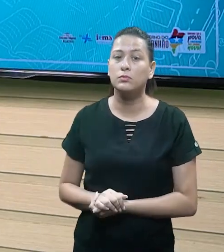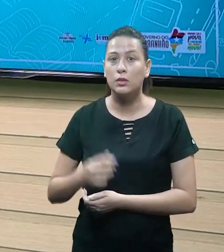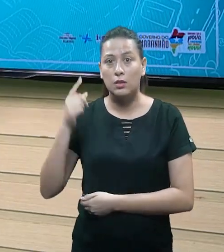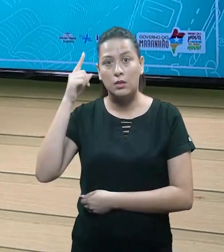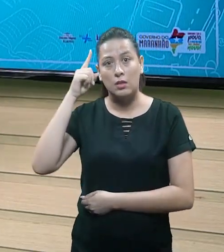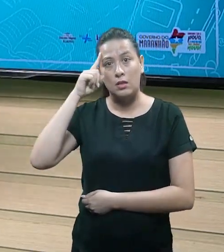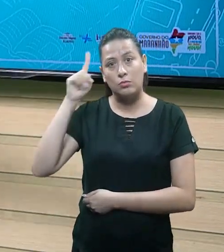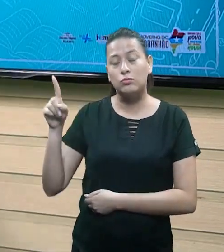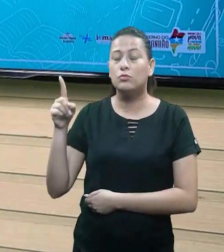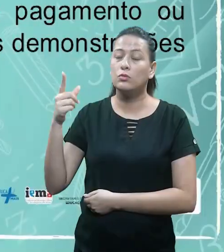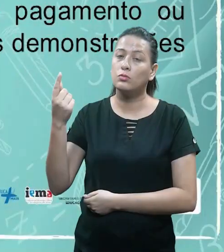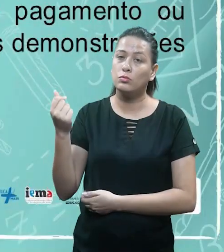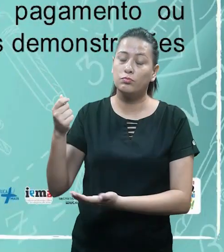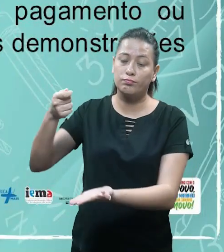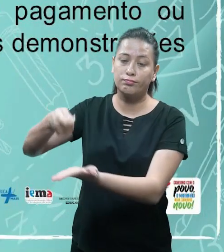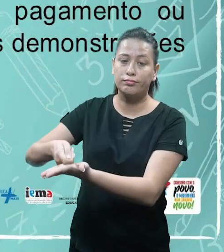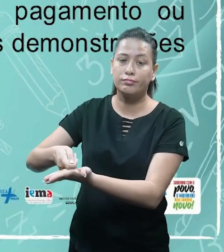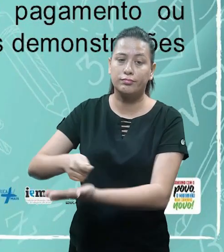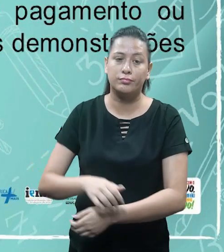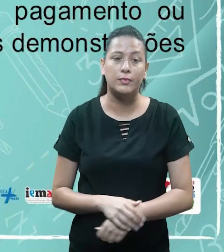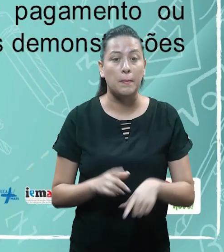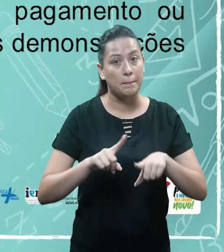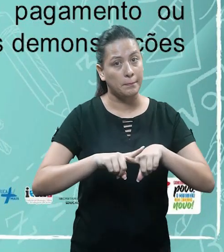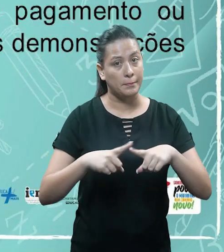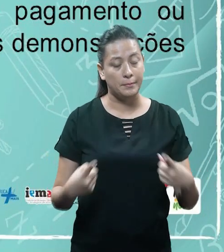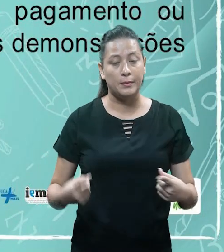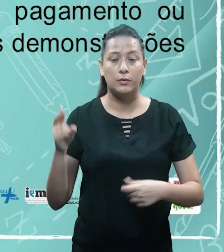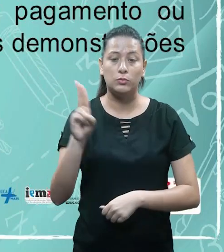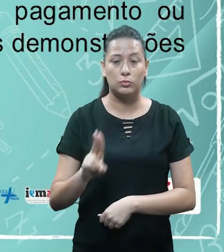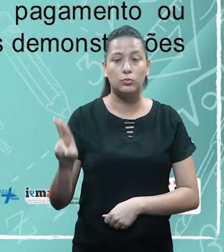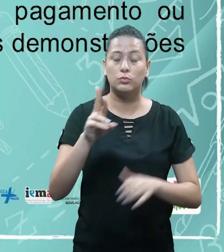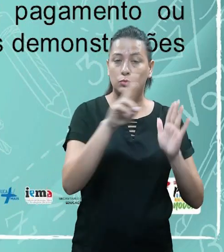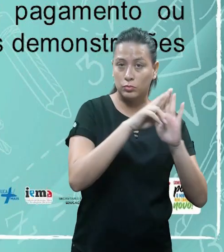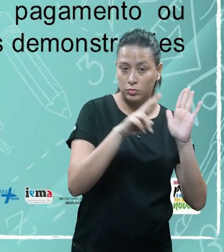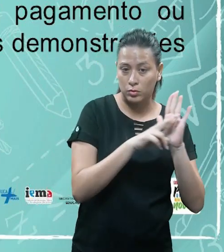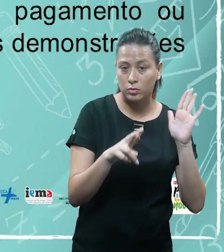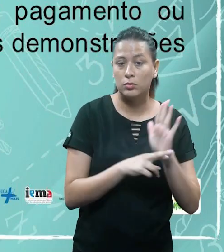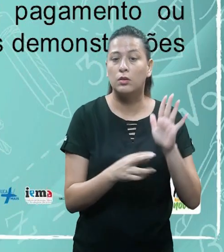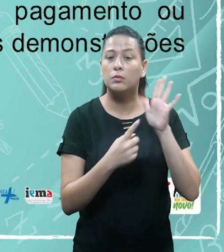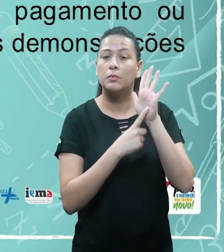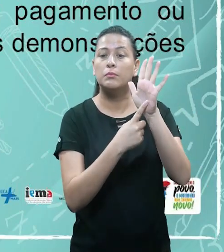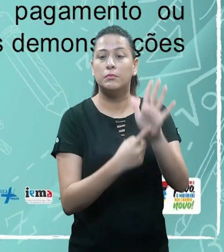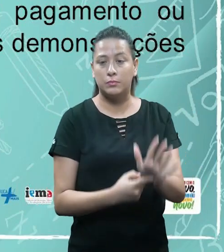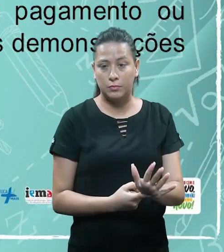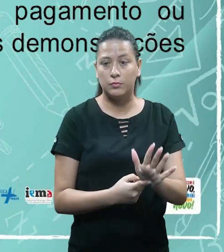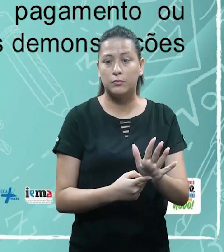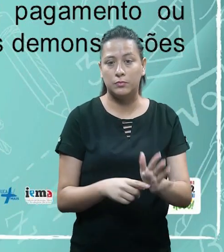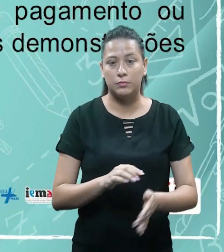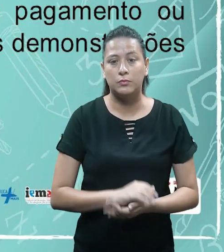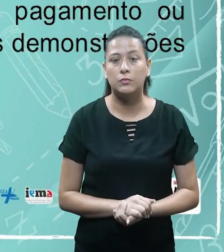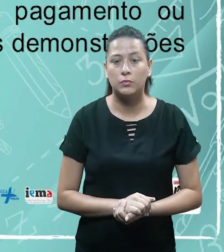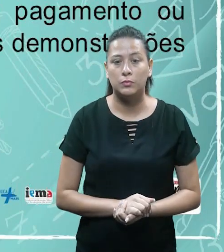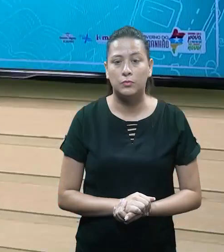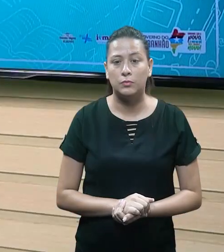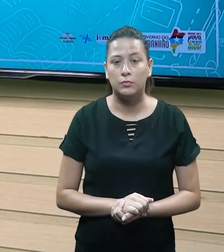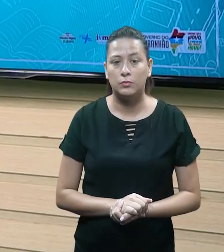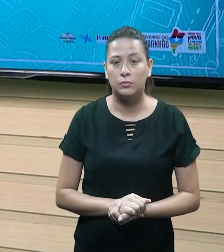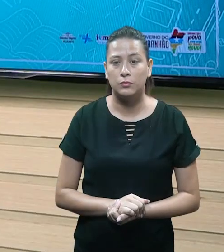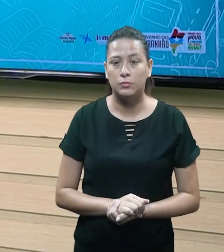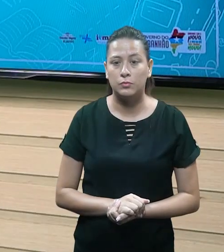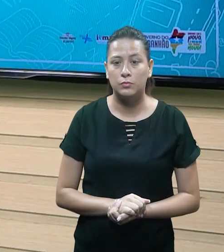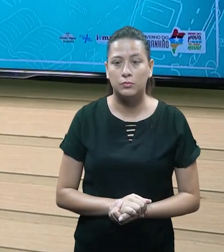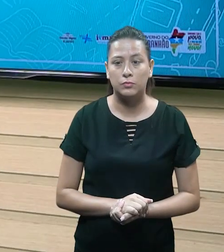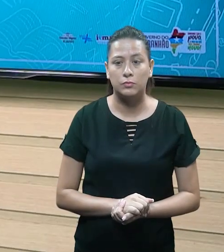levar em consideração a data do pagamento. Porém, o uso desse regime para as demonstrações contábeis não é permitido por lei. Então para